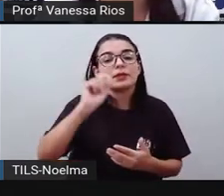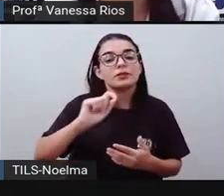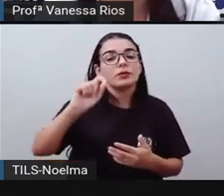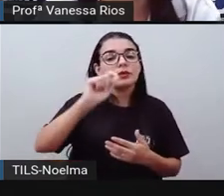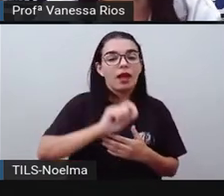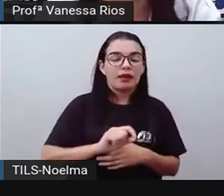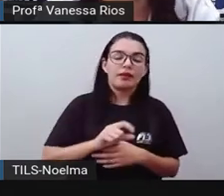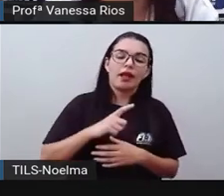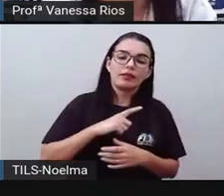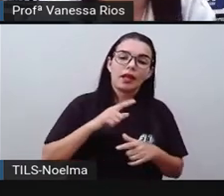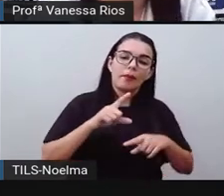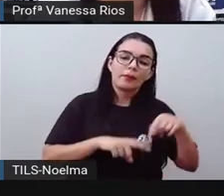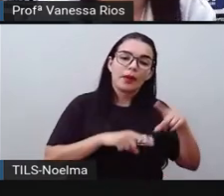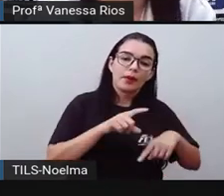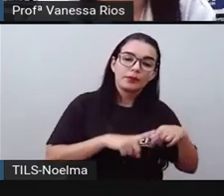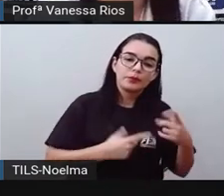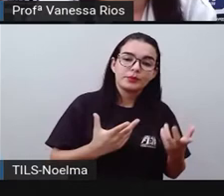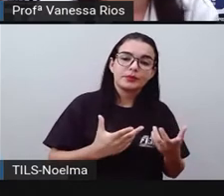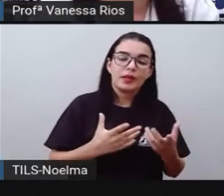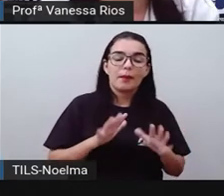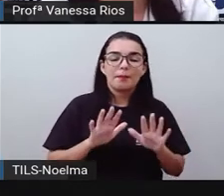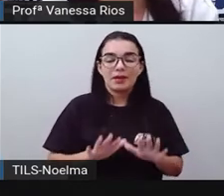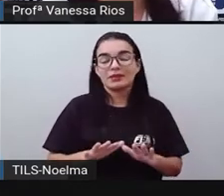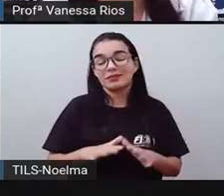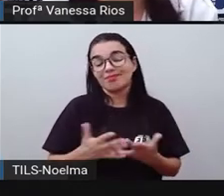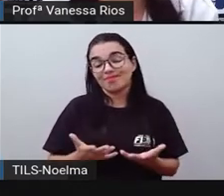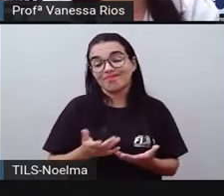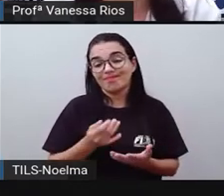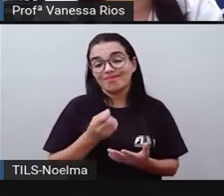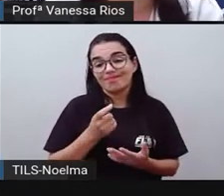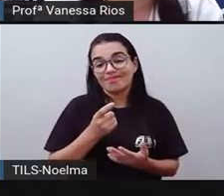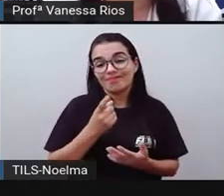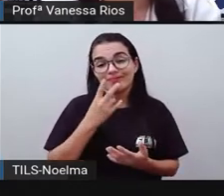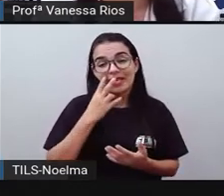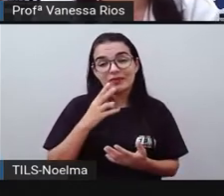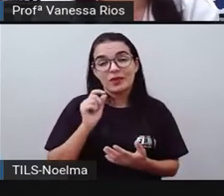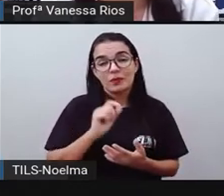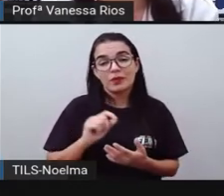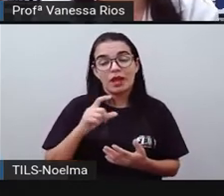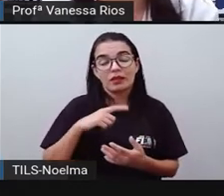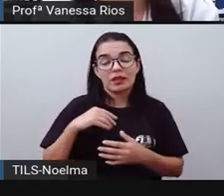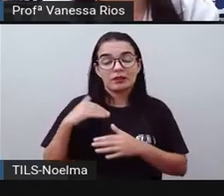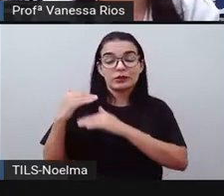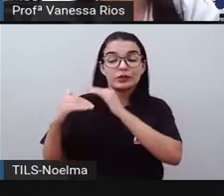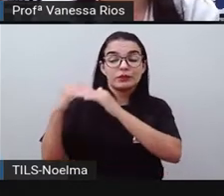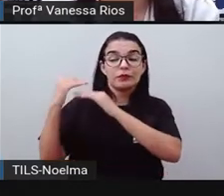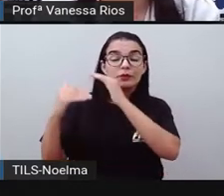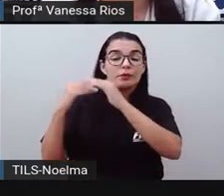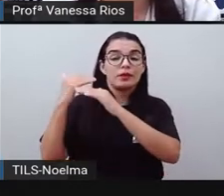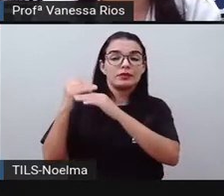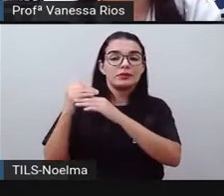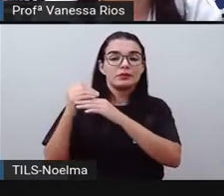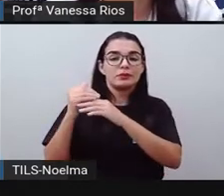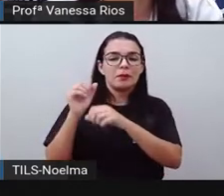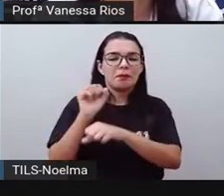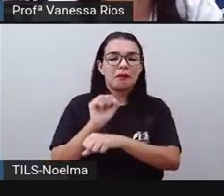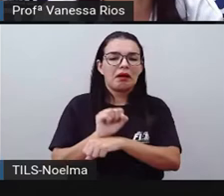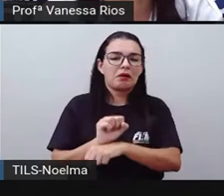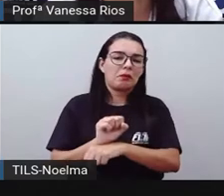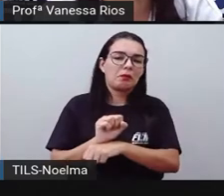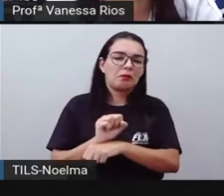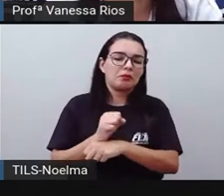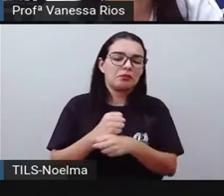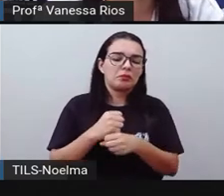aos produtos. Mas aí a gente observa que houve um desenvolvimento que se estagnou em um